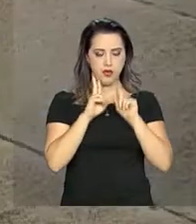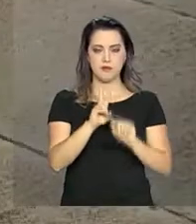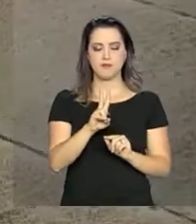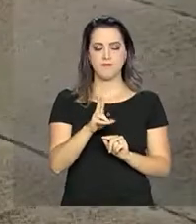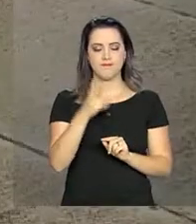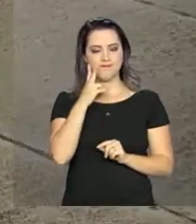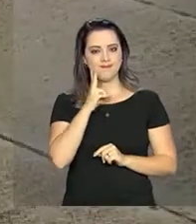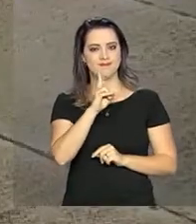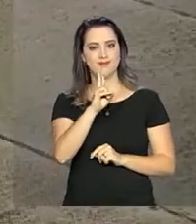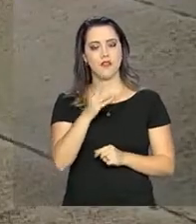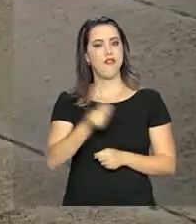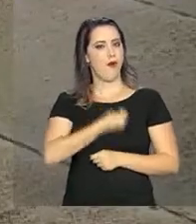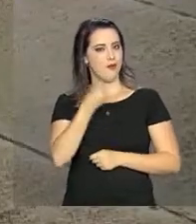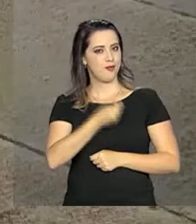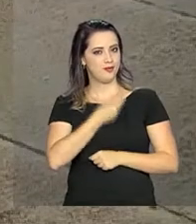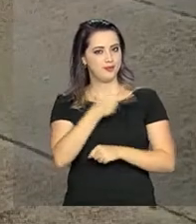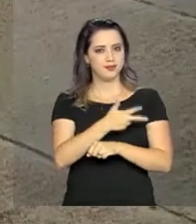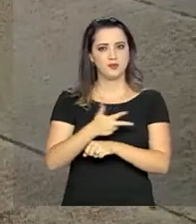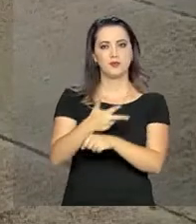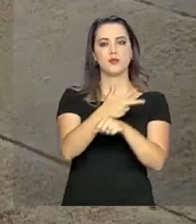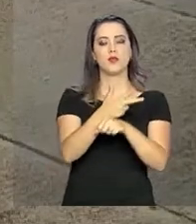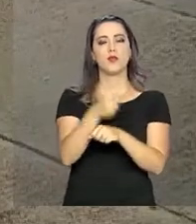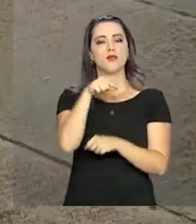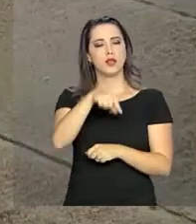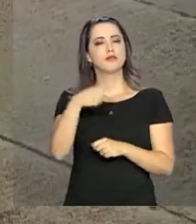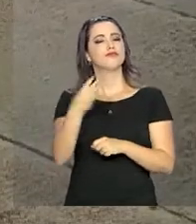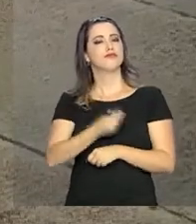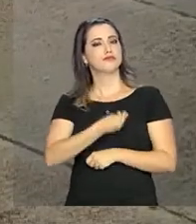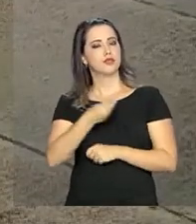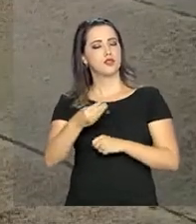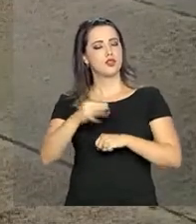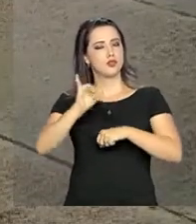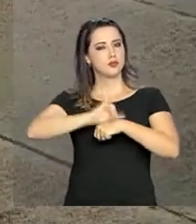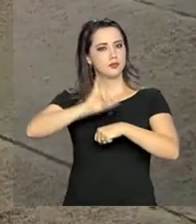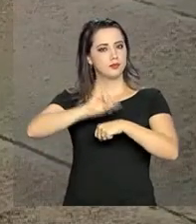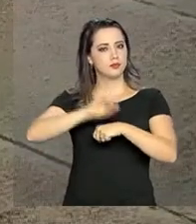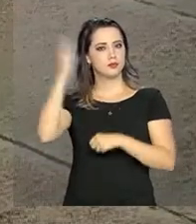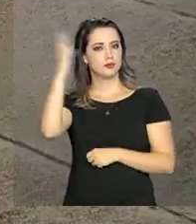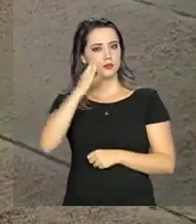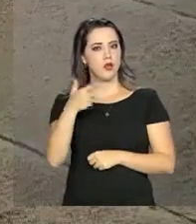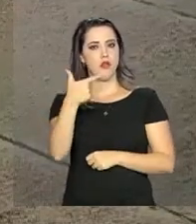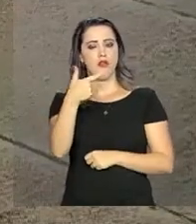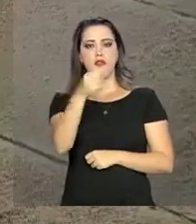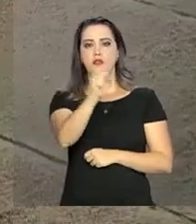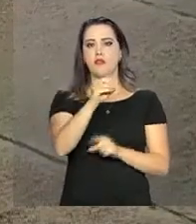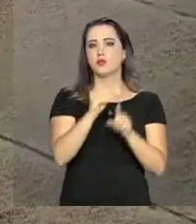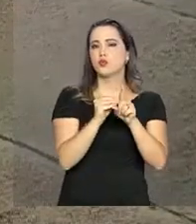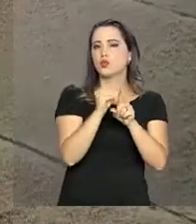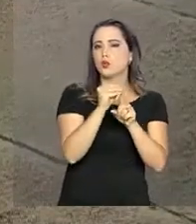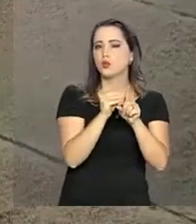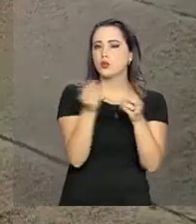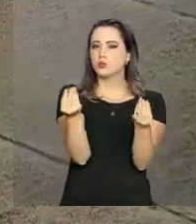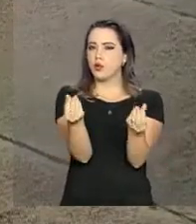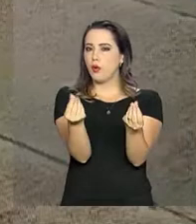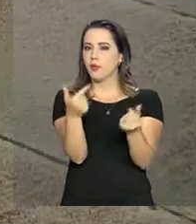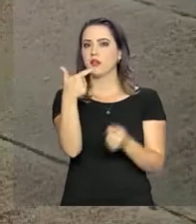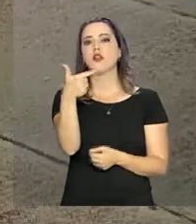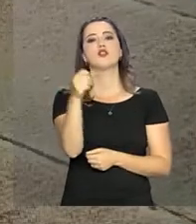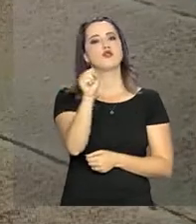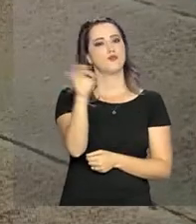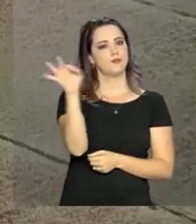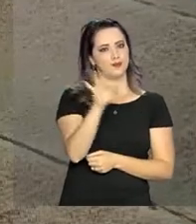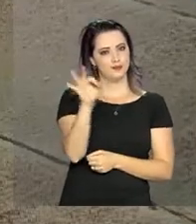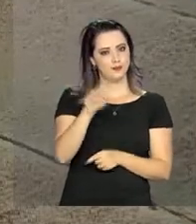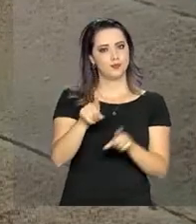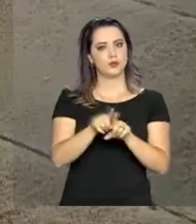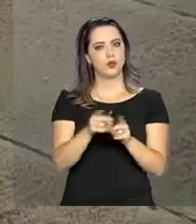imagens ao vivo da capital federal. Neste momento faz 28 graus e a umidade relativa do ar está em 28%. A previsão para